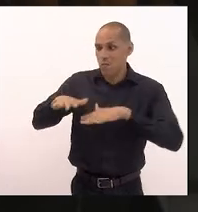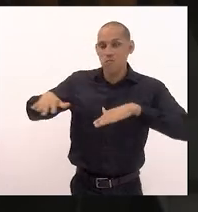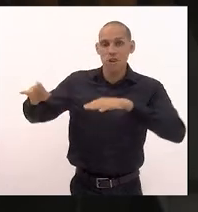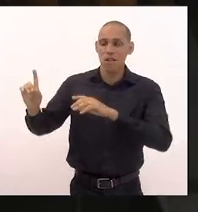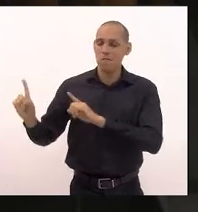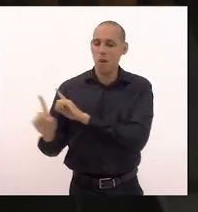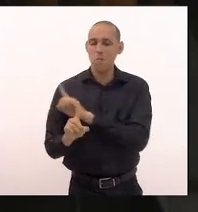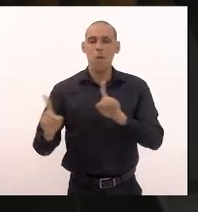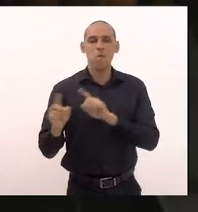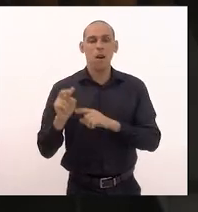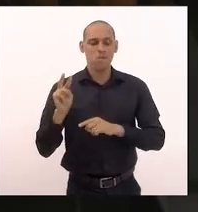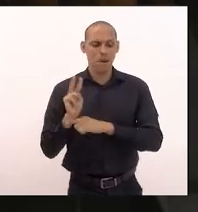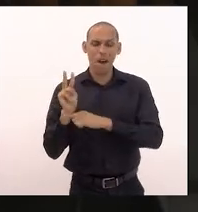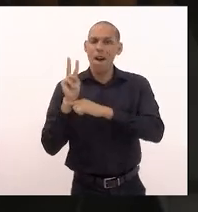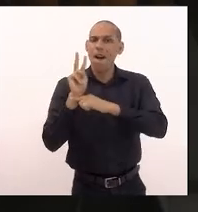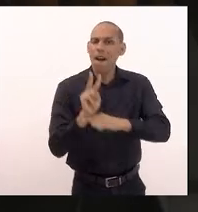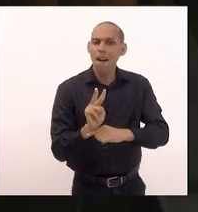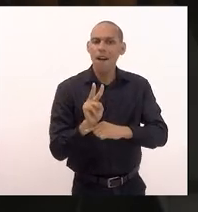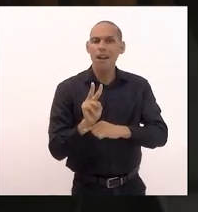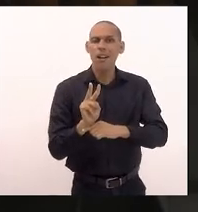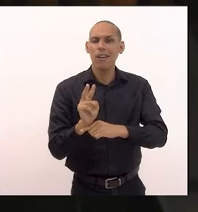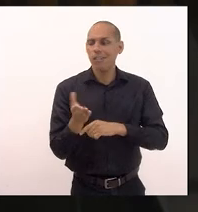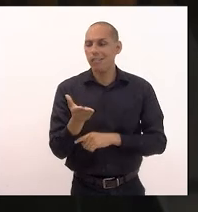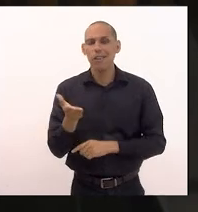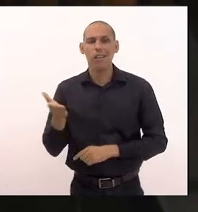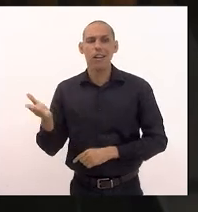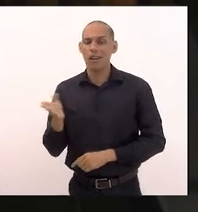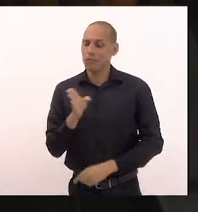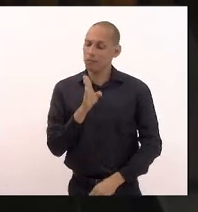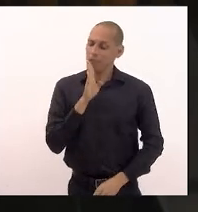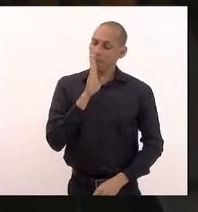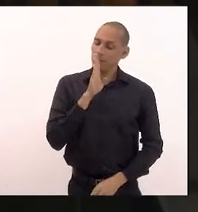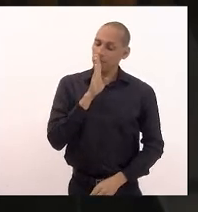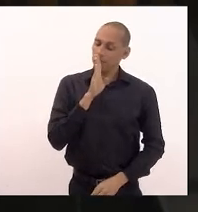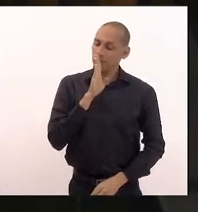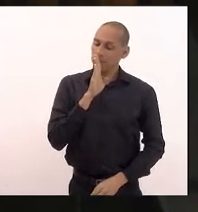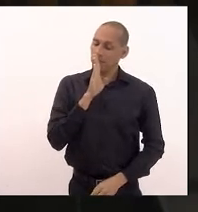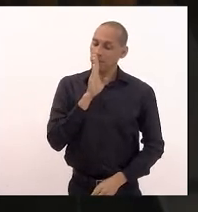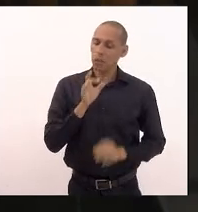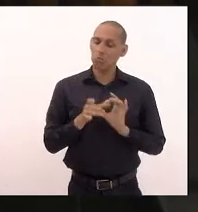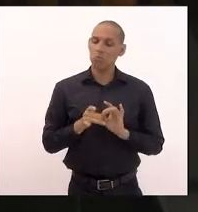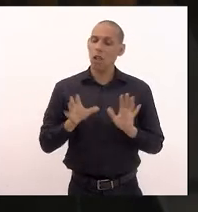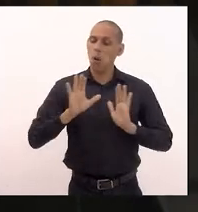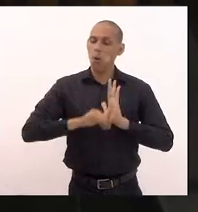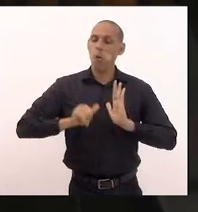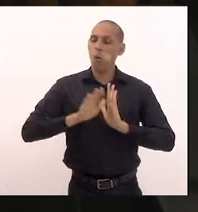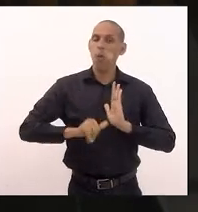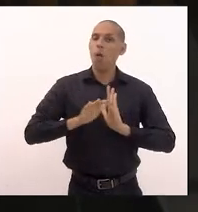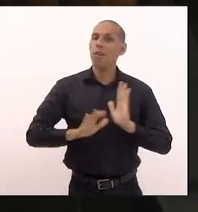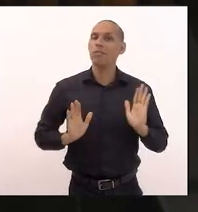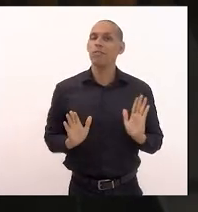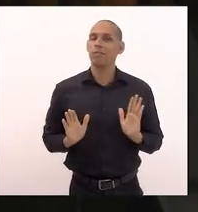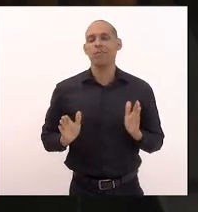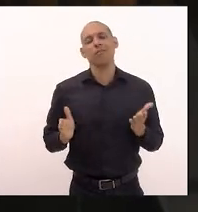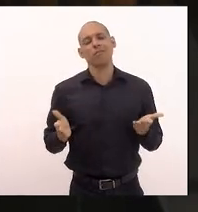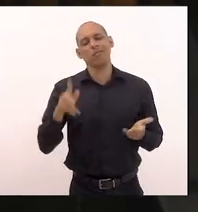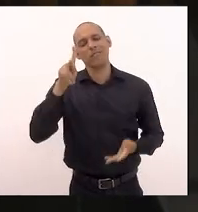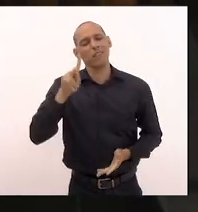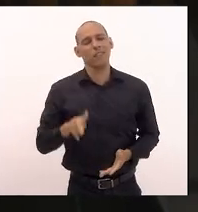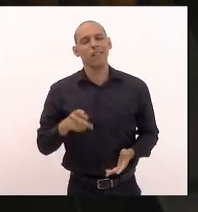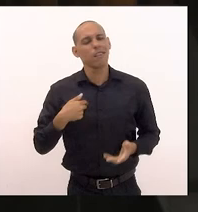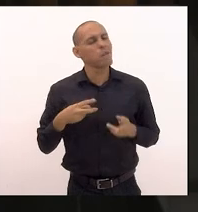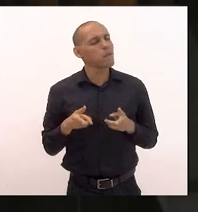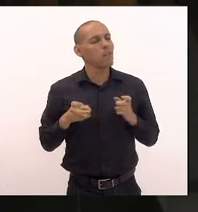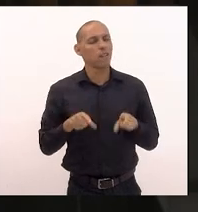essa defesa são aqueles que se silenciaram diante de tanta roubalheira ora senhora presidente eu também